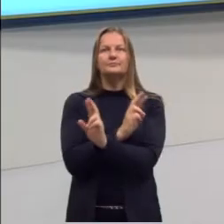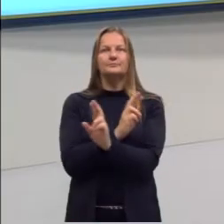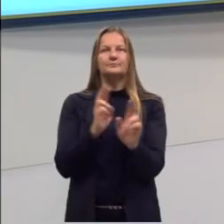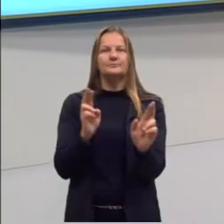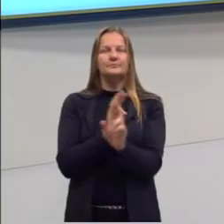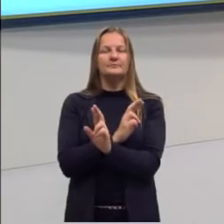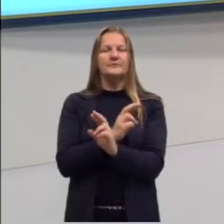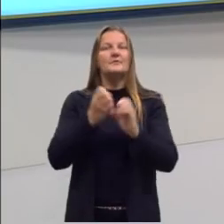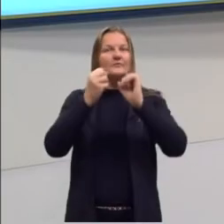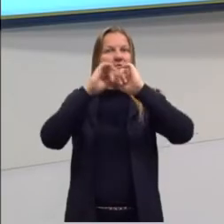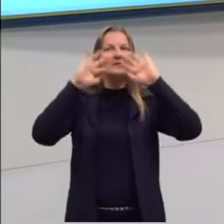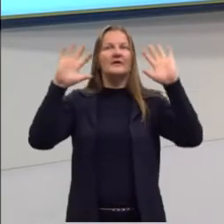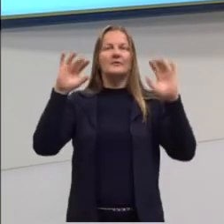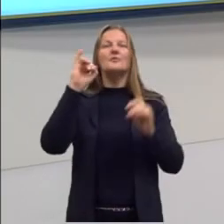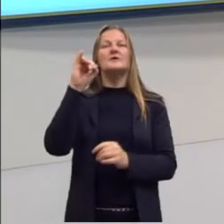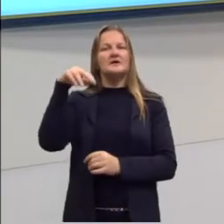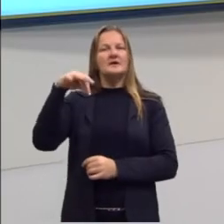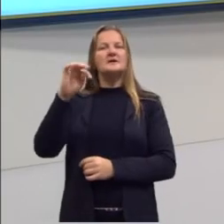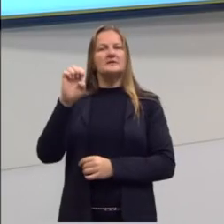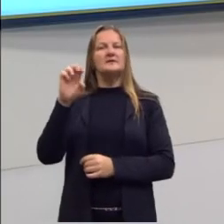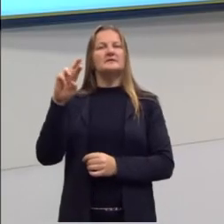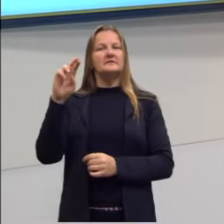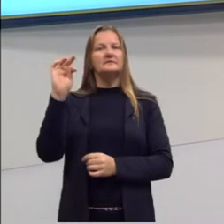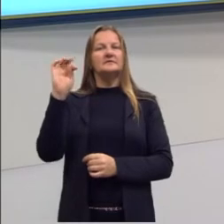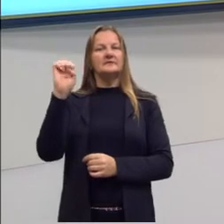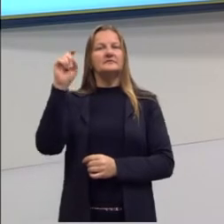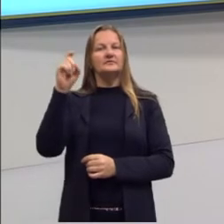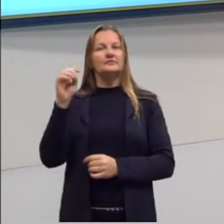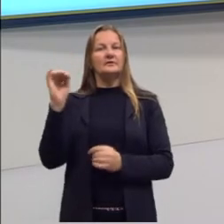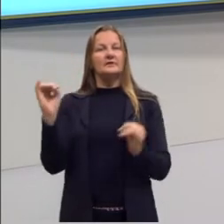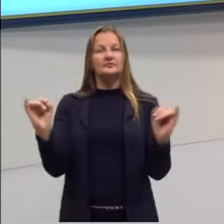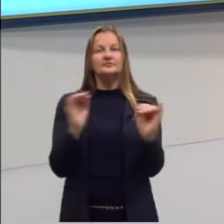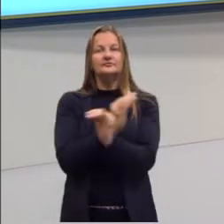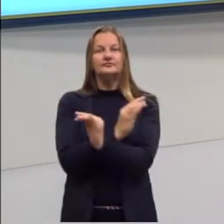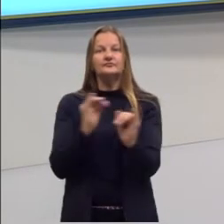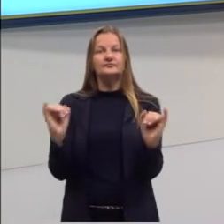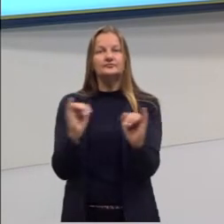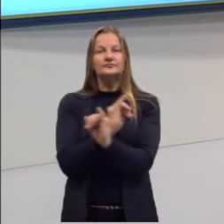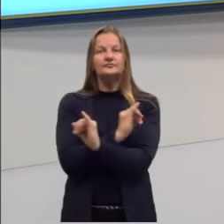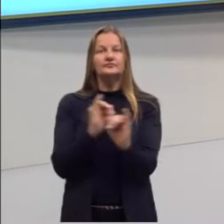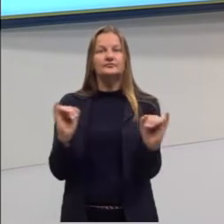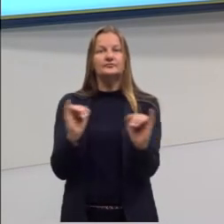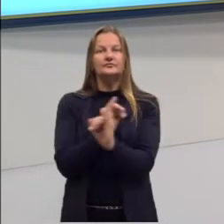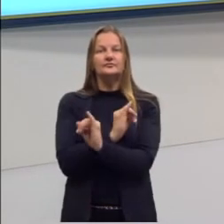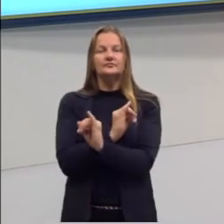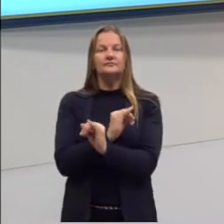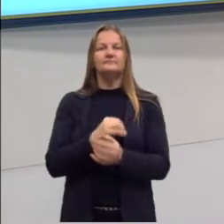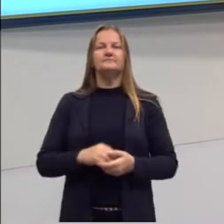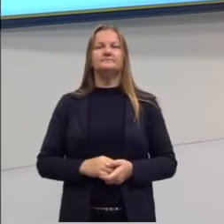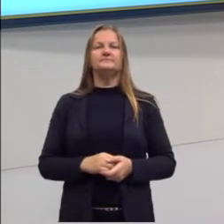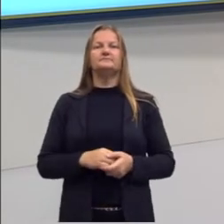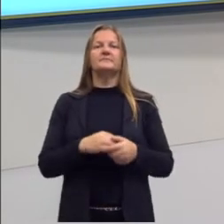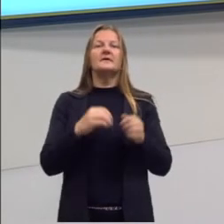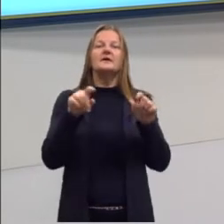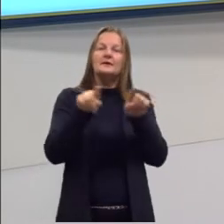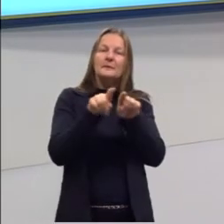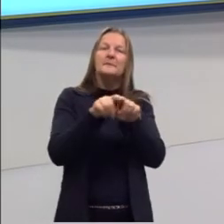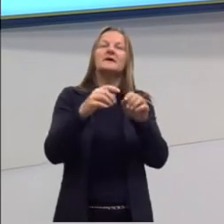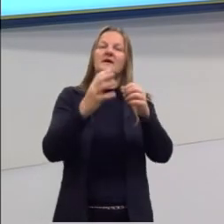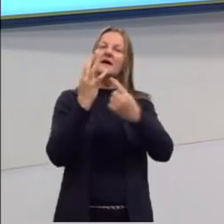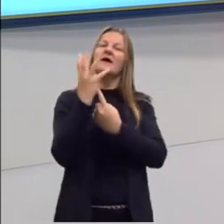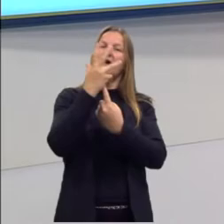bem claro de intertextualidade em obras artísticas. O que também é possível.